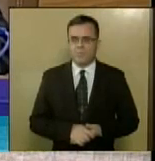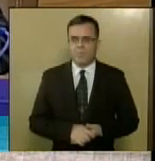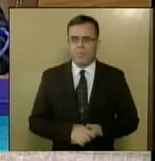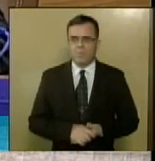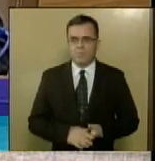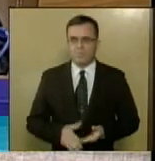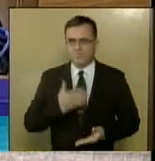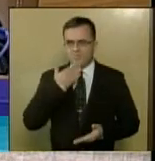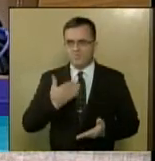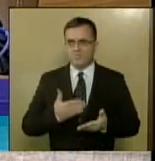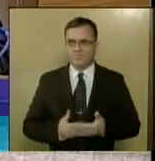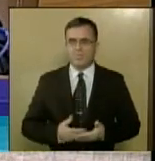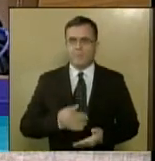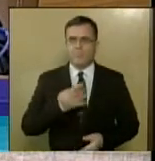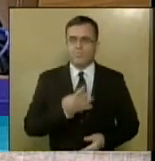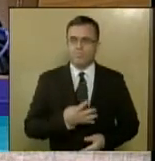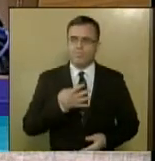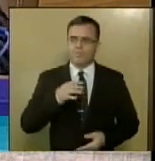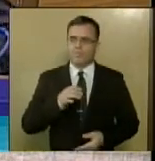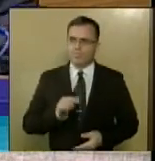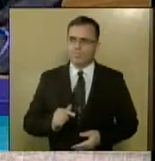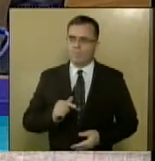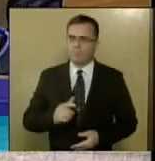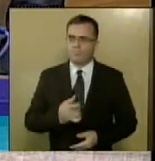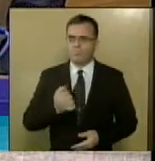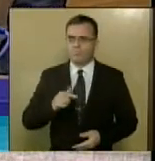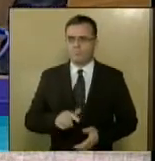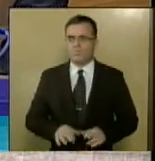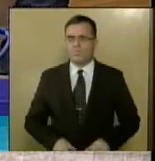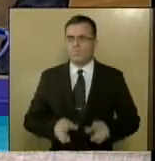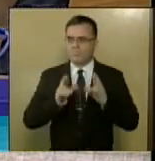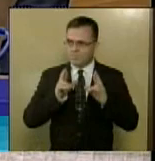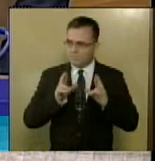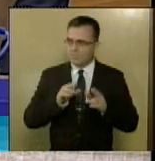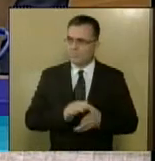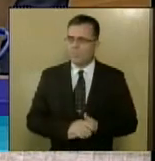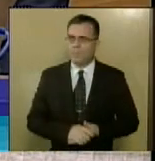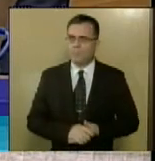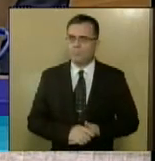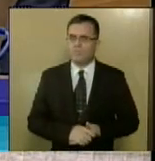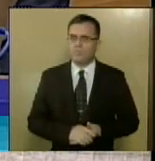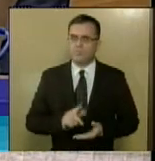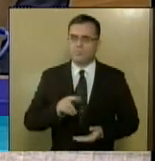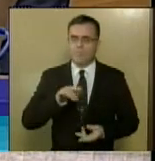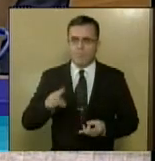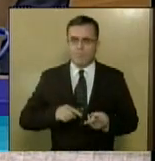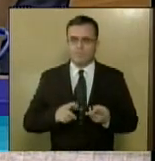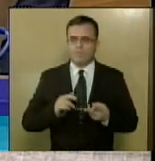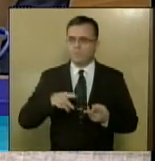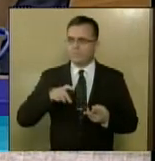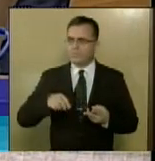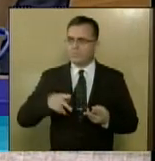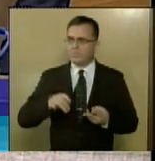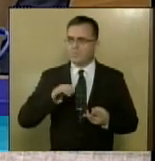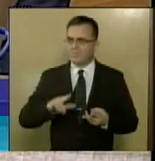Requerimento número 453, barra do M17, doutor Deputado Luiz Mitidier, Luciano Pimentel.